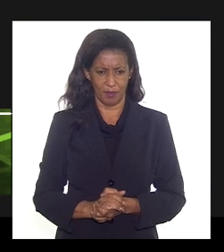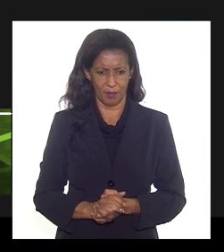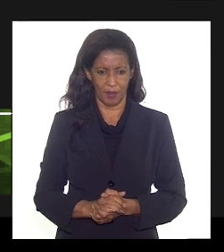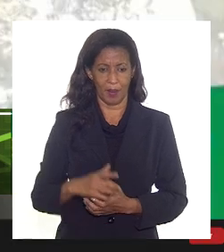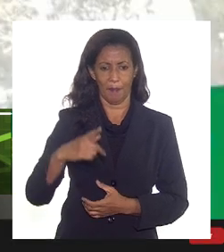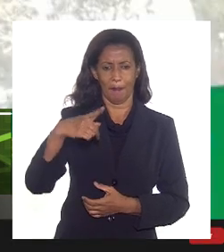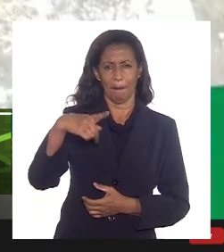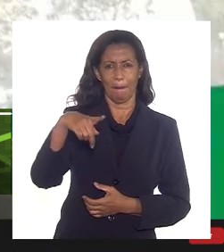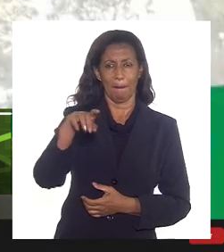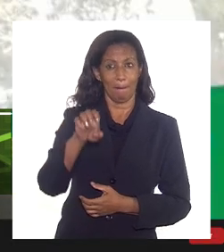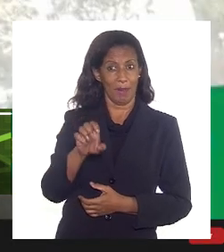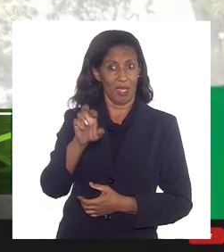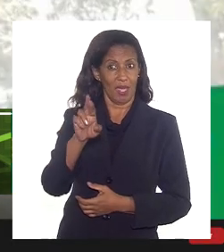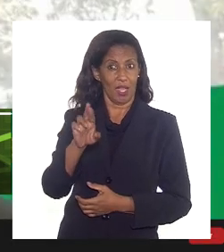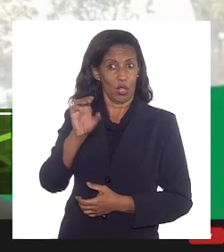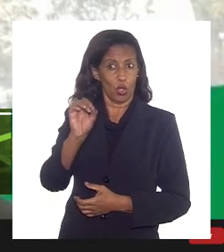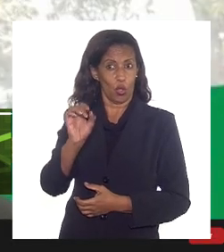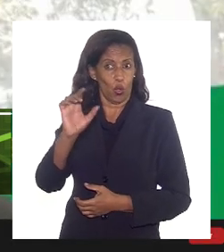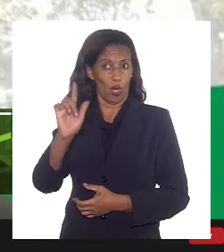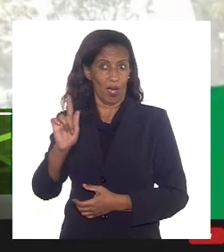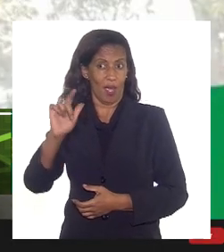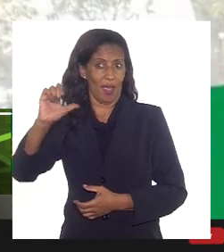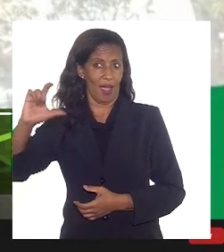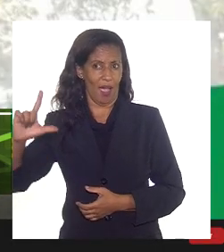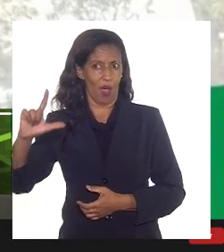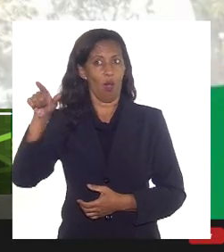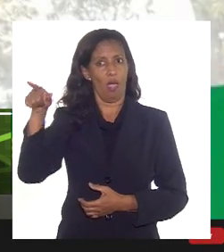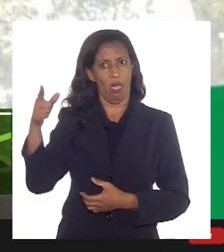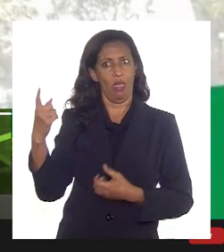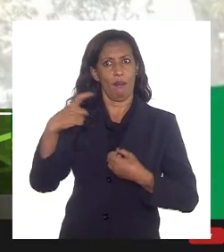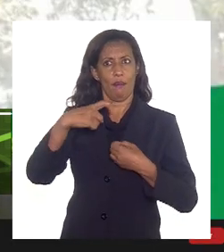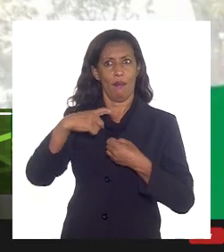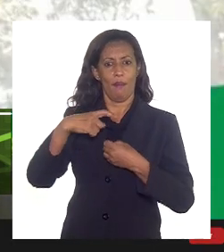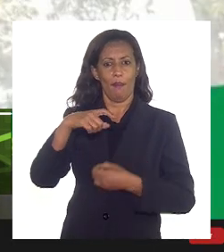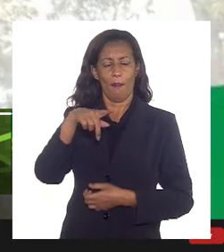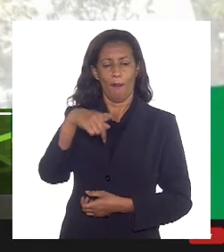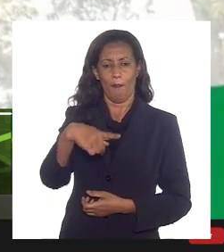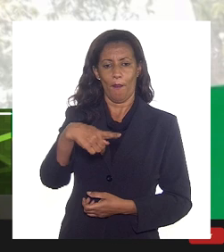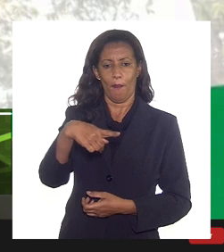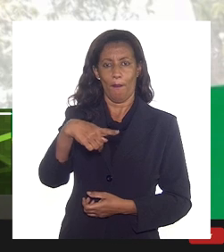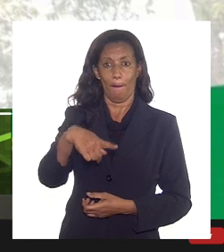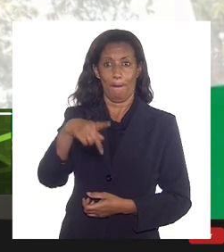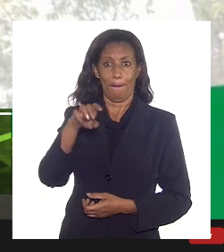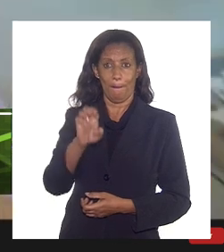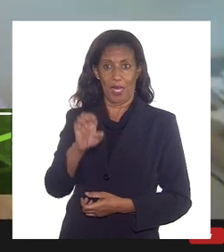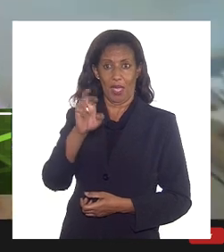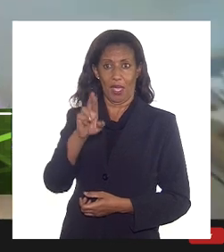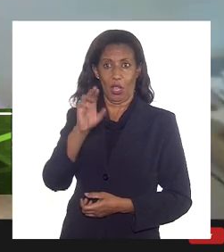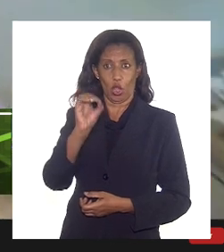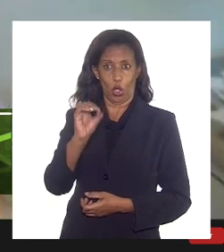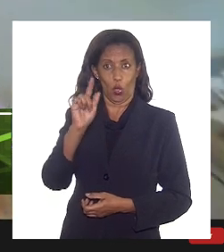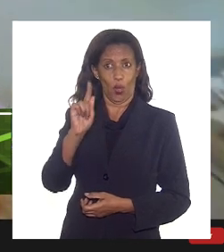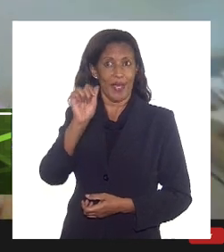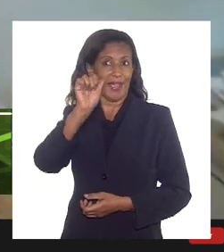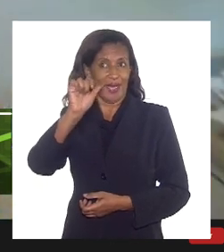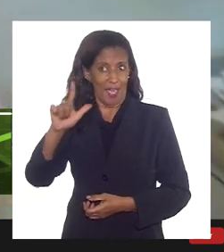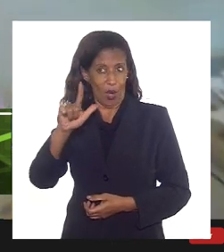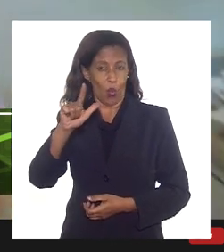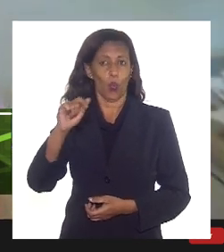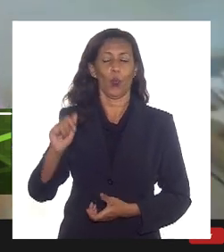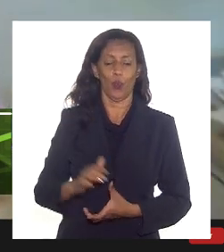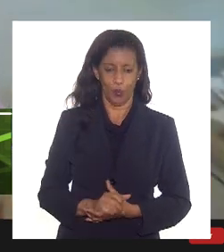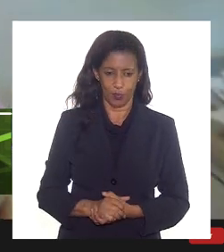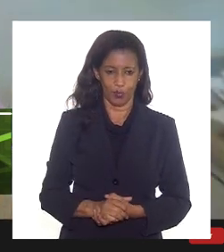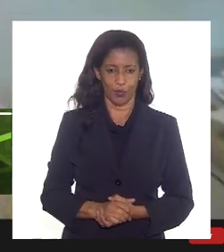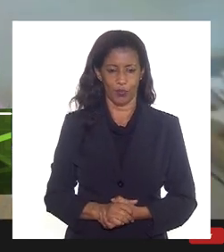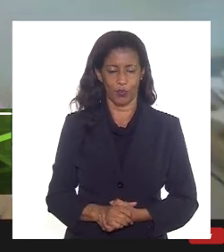Petrogal é a nossa parceira em Tupi, não é Portugal, não, é Petrogal. Petrogal. Então, estou